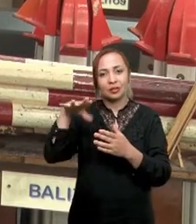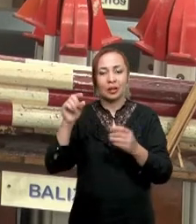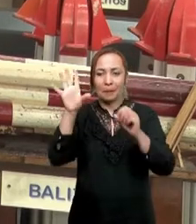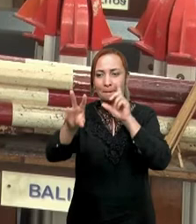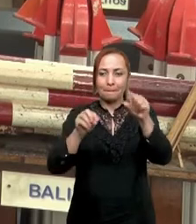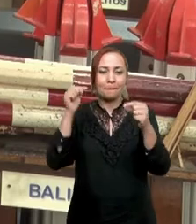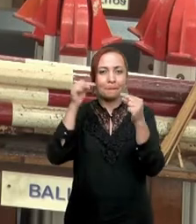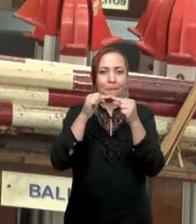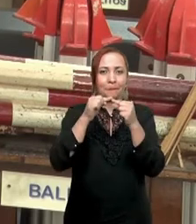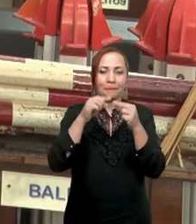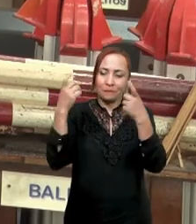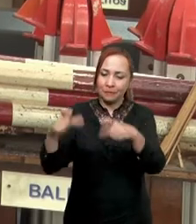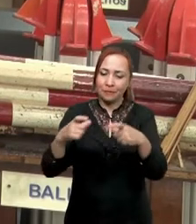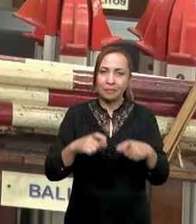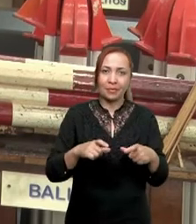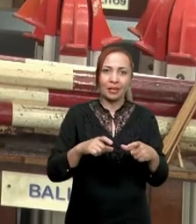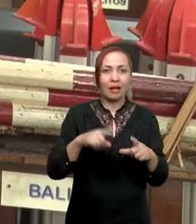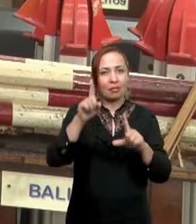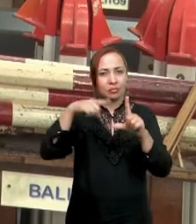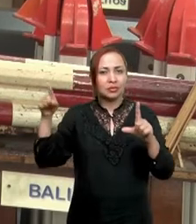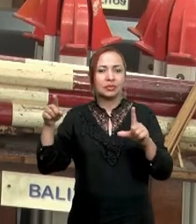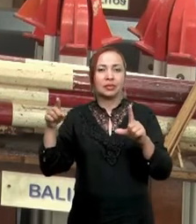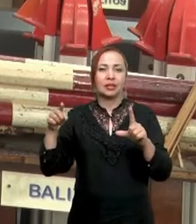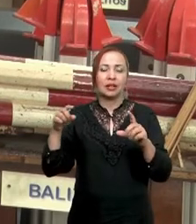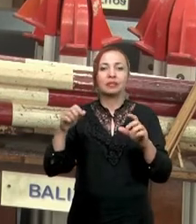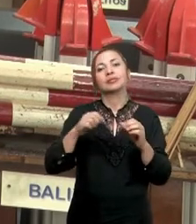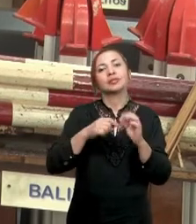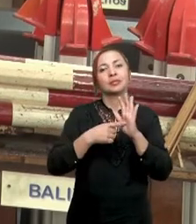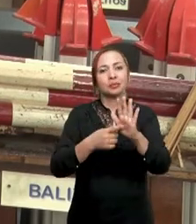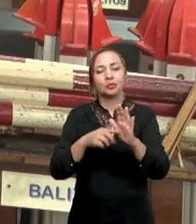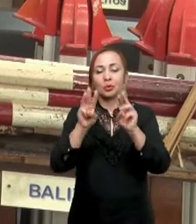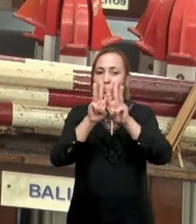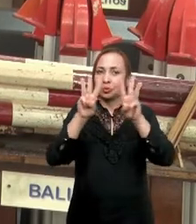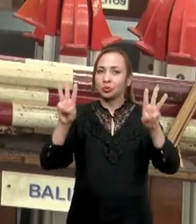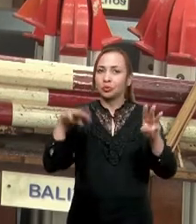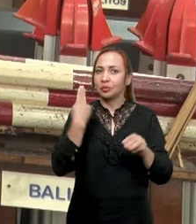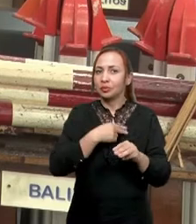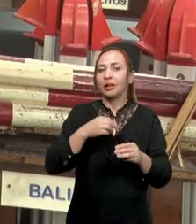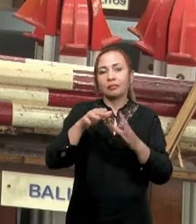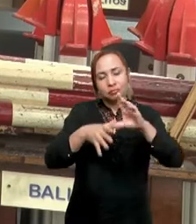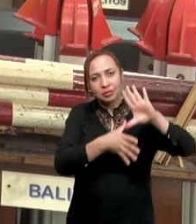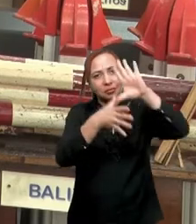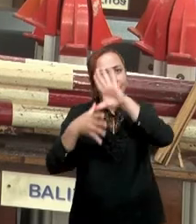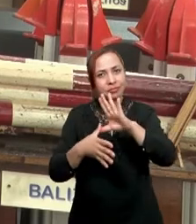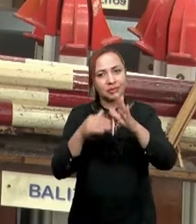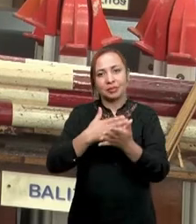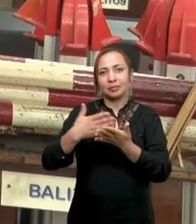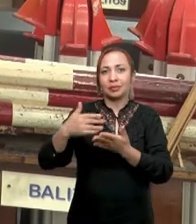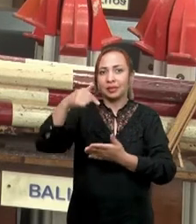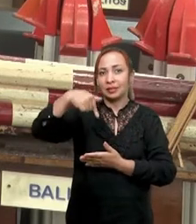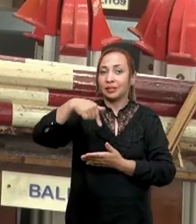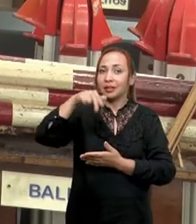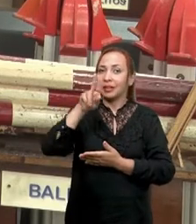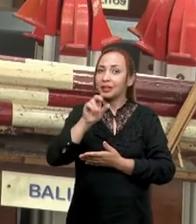localidade. E aí a gente pega essas coordenadas geográficas e coloca no QGIS, que é o software que a gente está usando para mapear. E a partir do